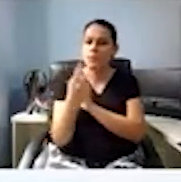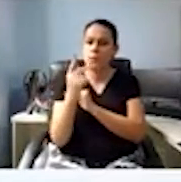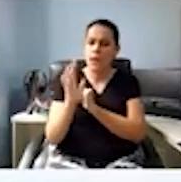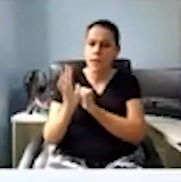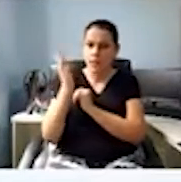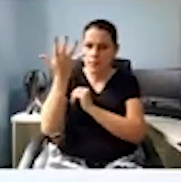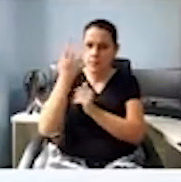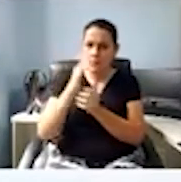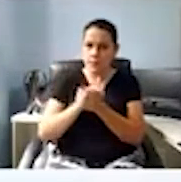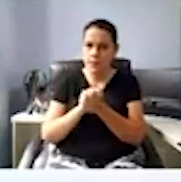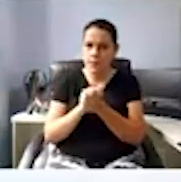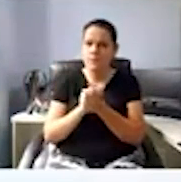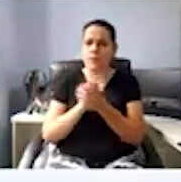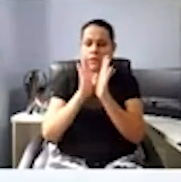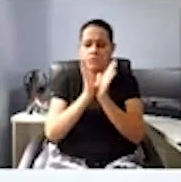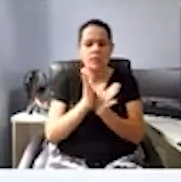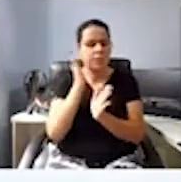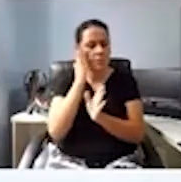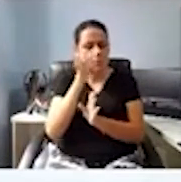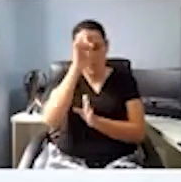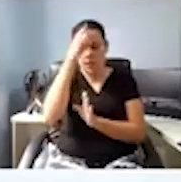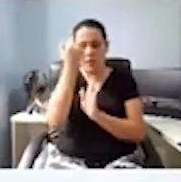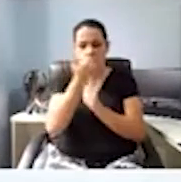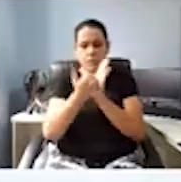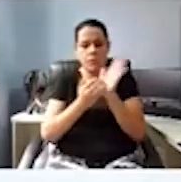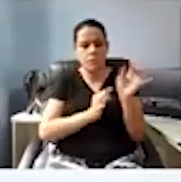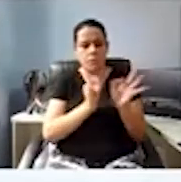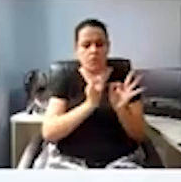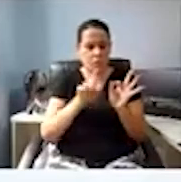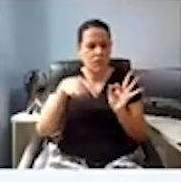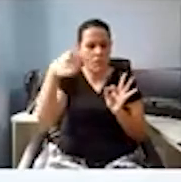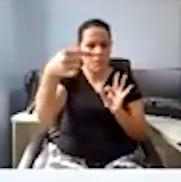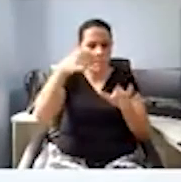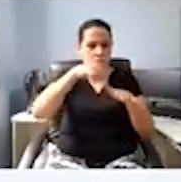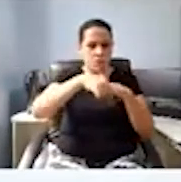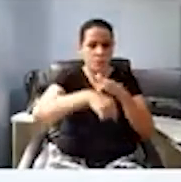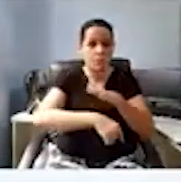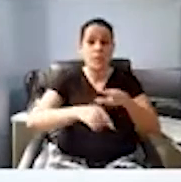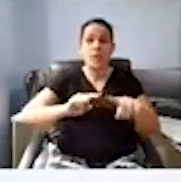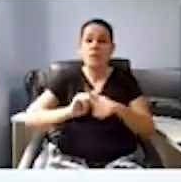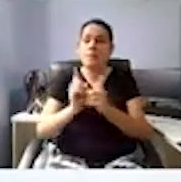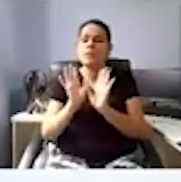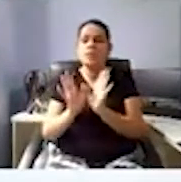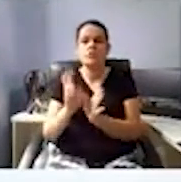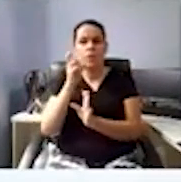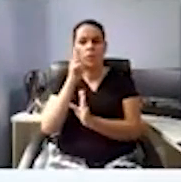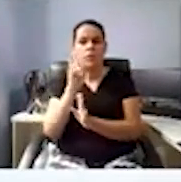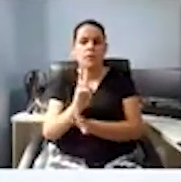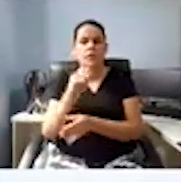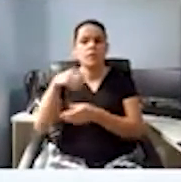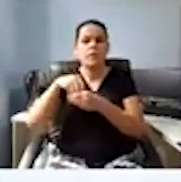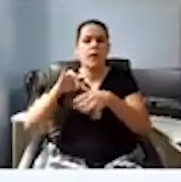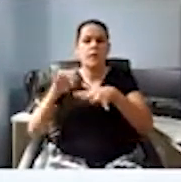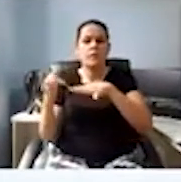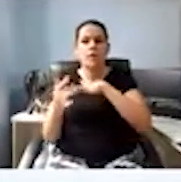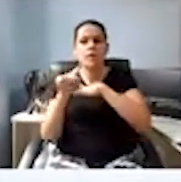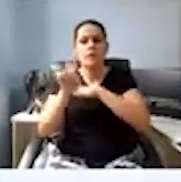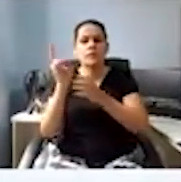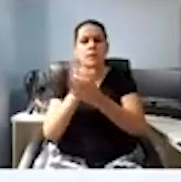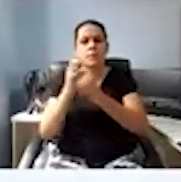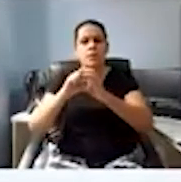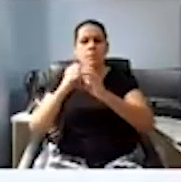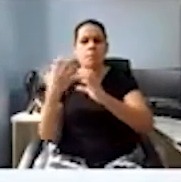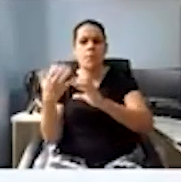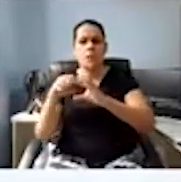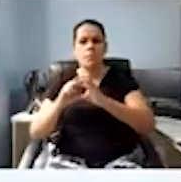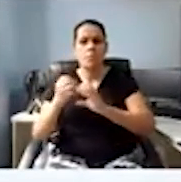fora a questão de projetos que vamos falar daqui a pouco mais, eu também tenho acompanhado pelas redes sociais, porque você tem postado lá